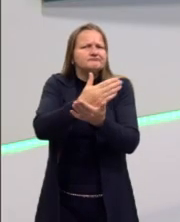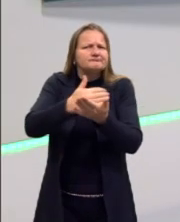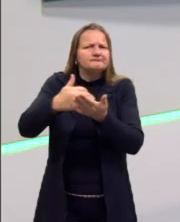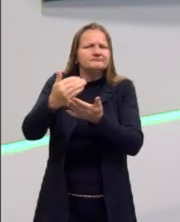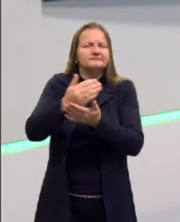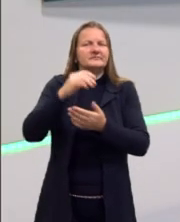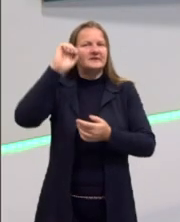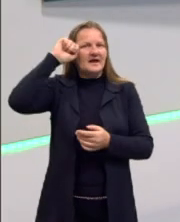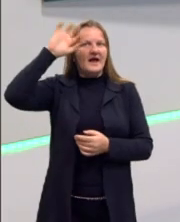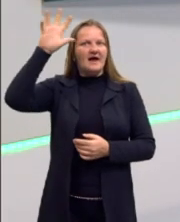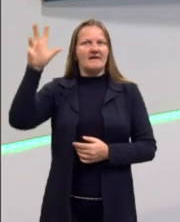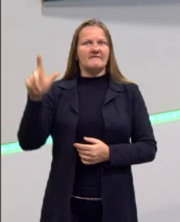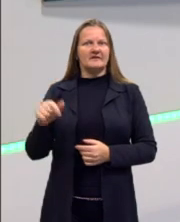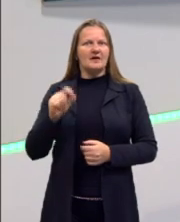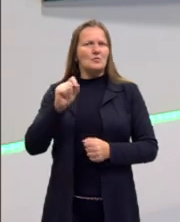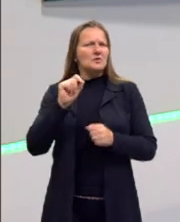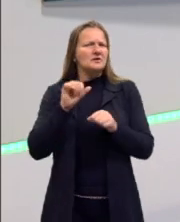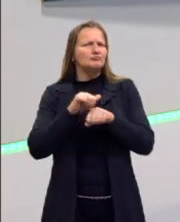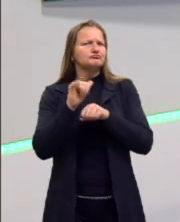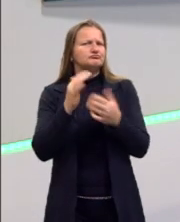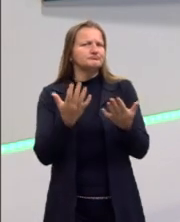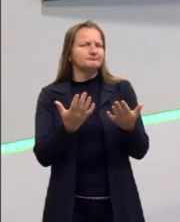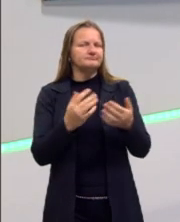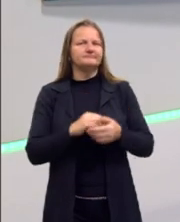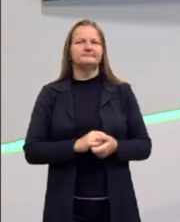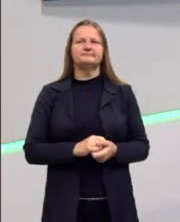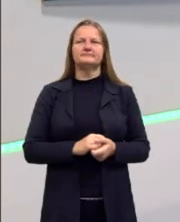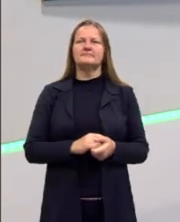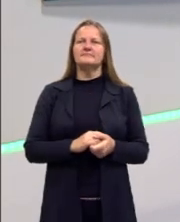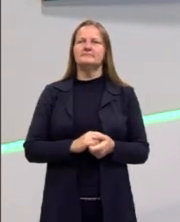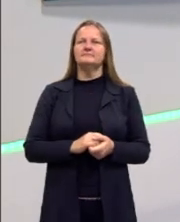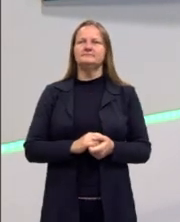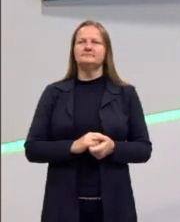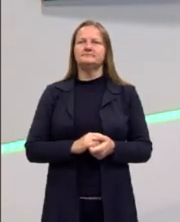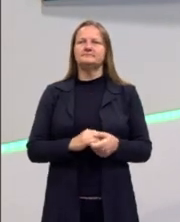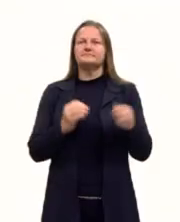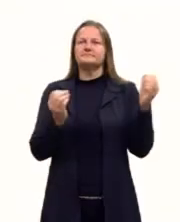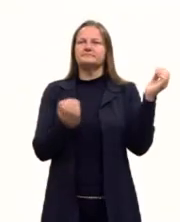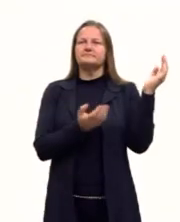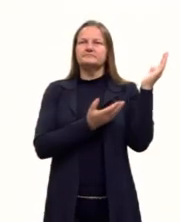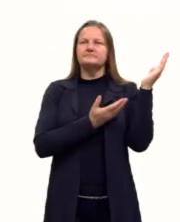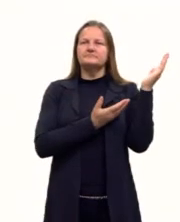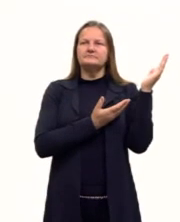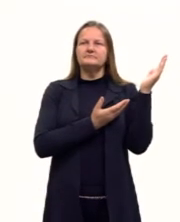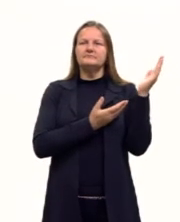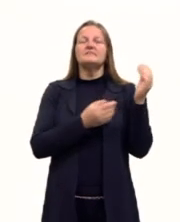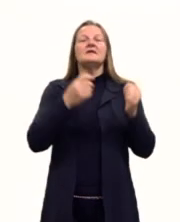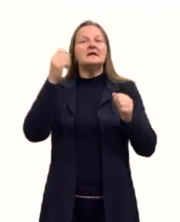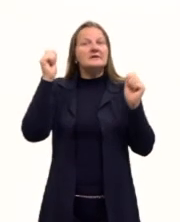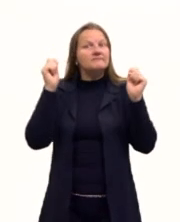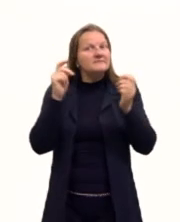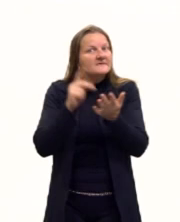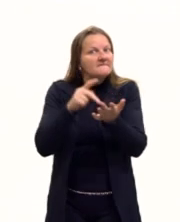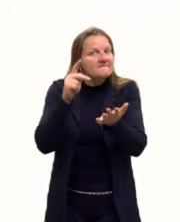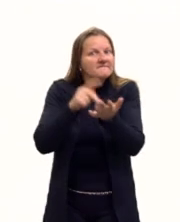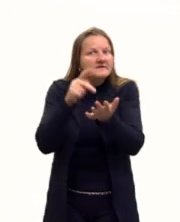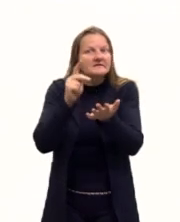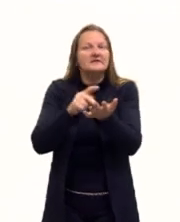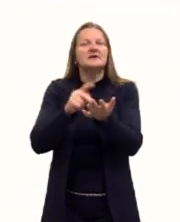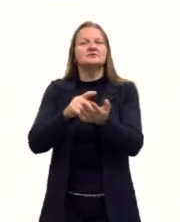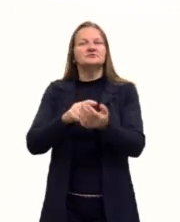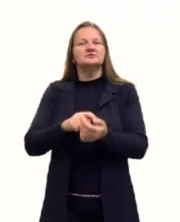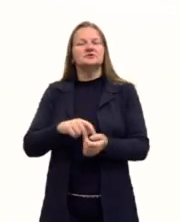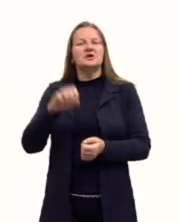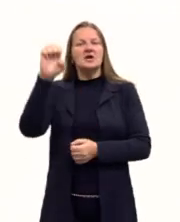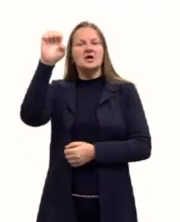da África? O que foi este evento? Então, ela foi realmente assim uma partilha. Eles pegaram, eles quem?